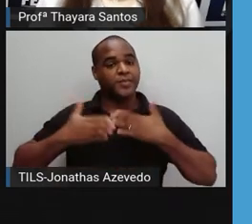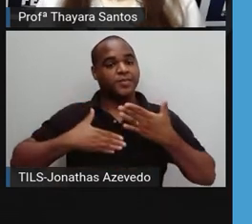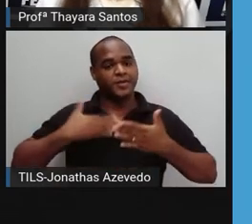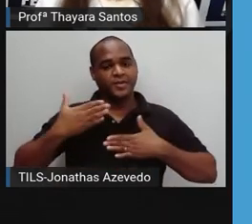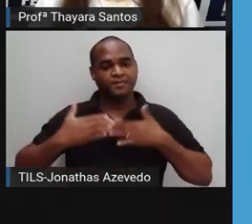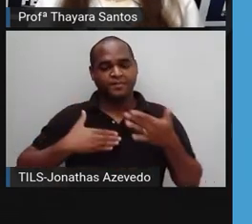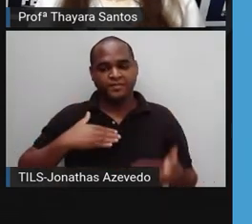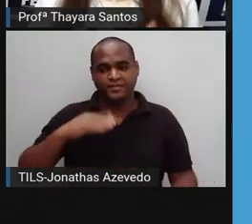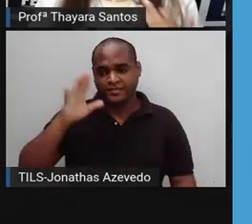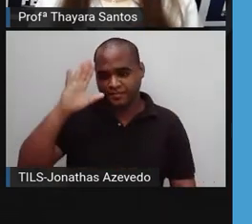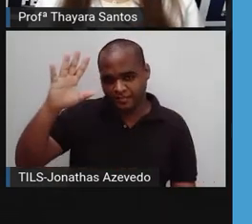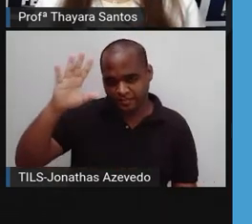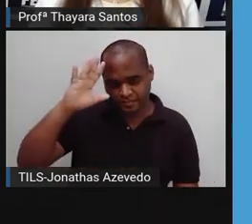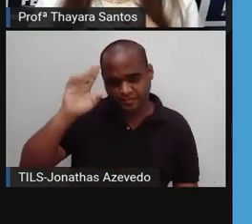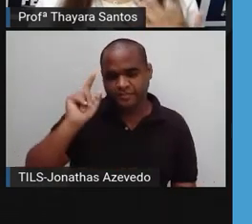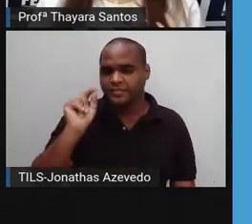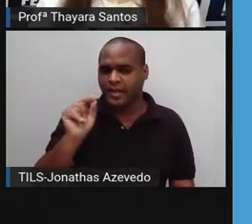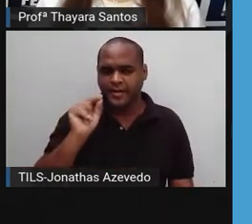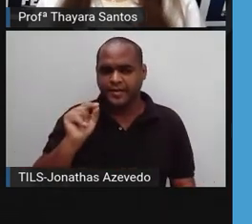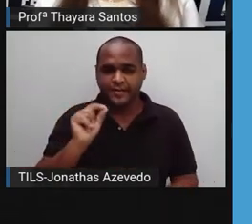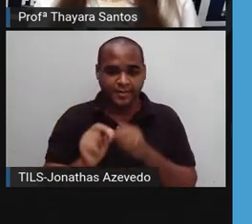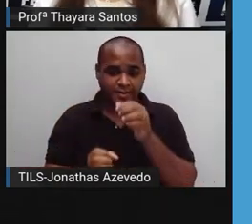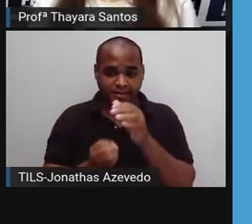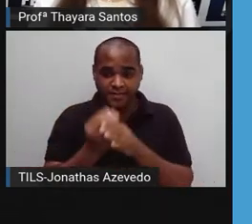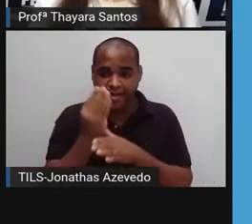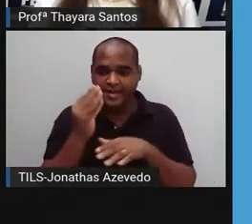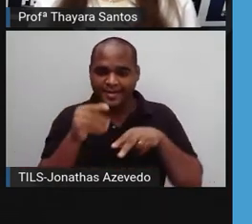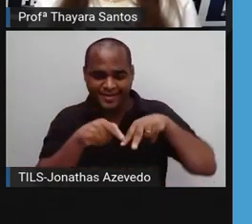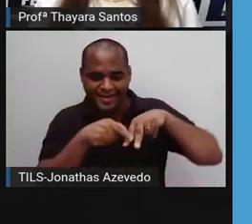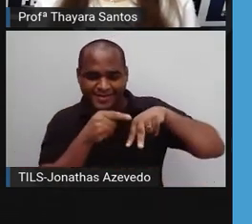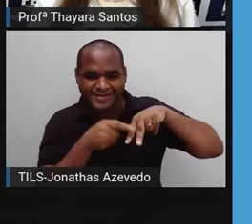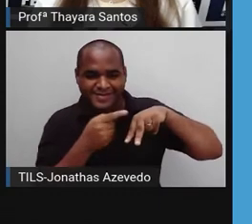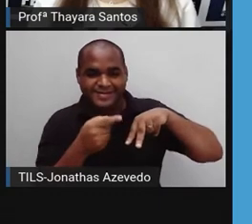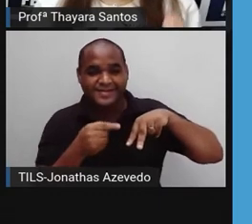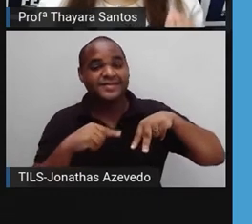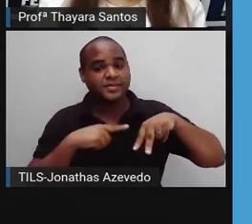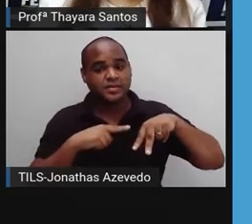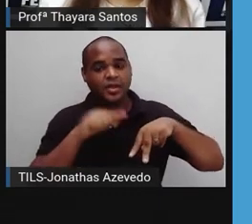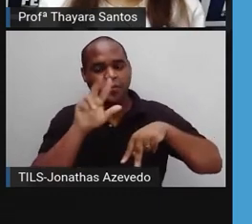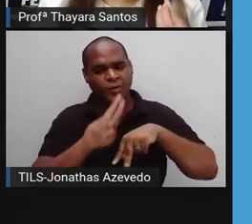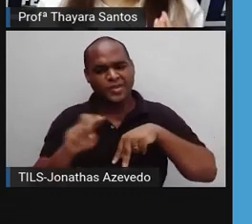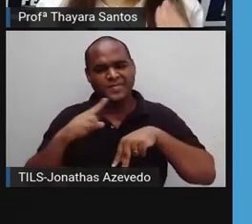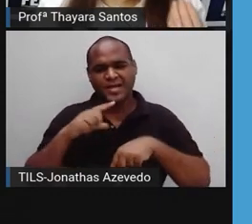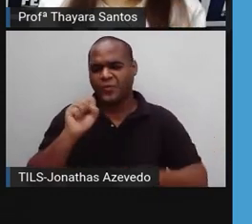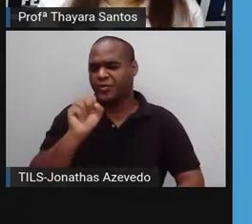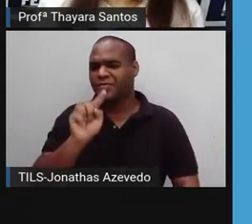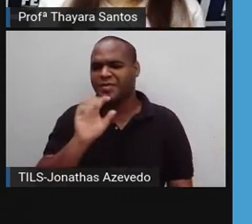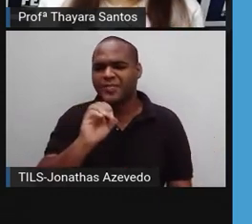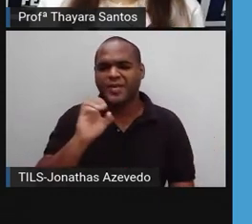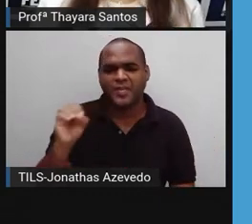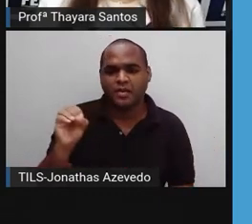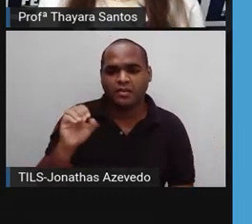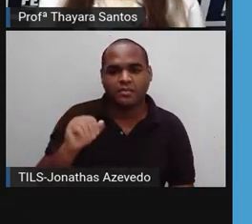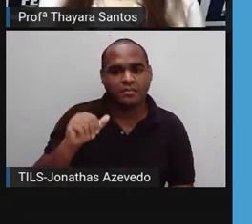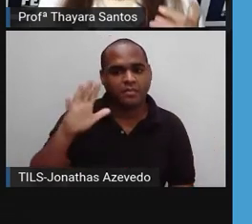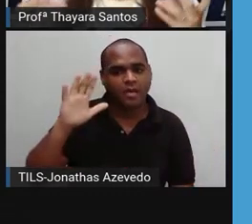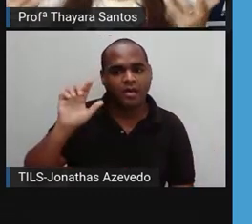A gente imaginar que para produzir uma calça jeans que a gente utiliza, gastou ali 8 mil litros de água.